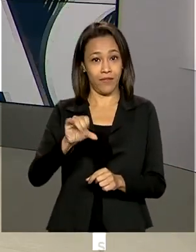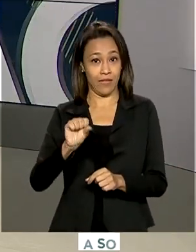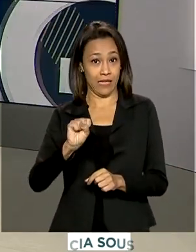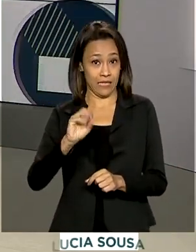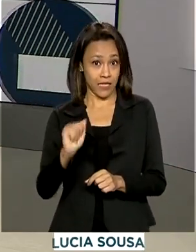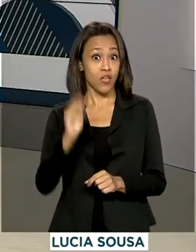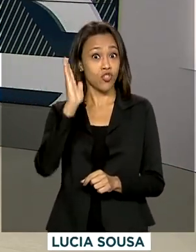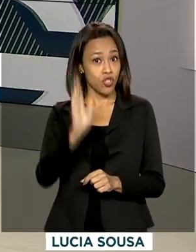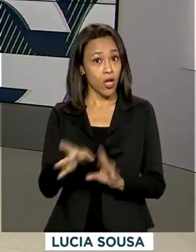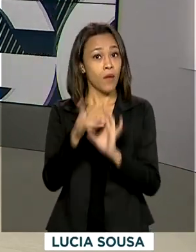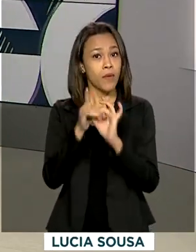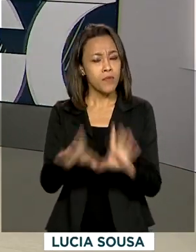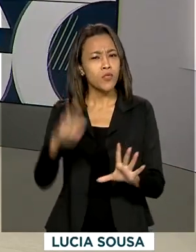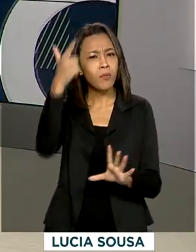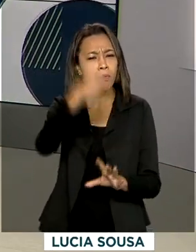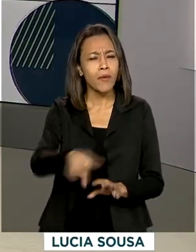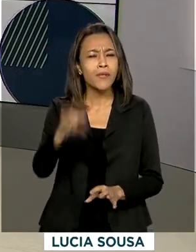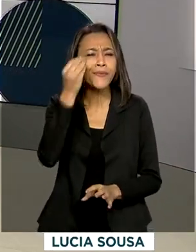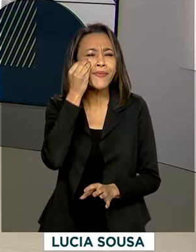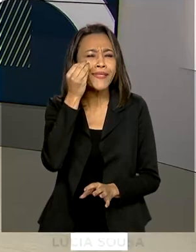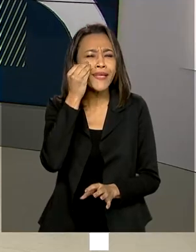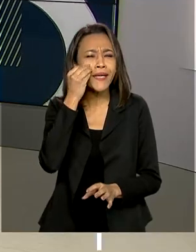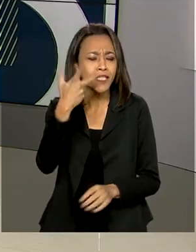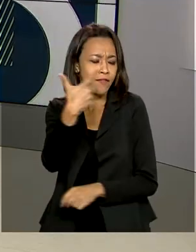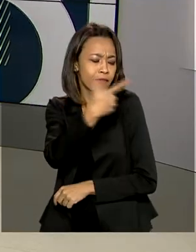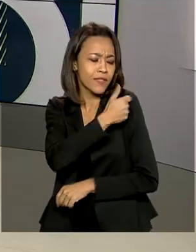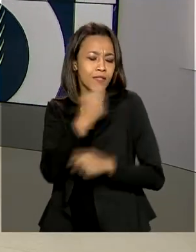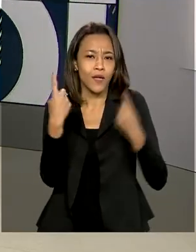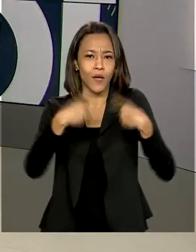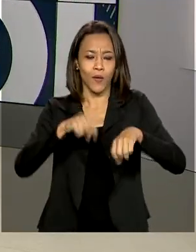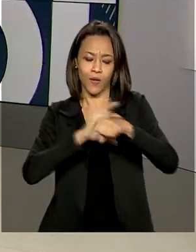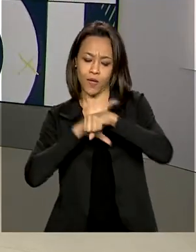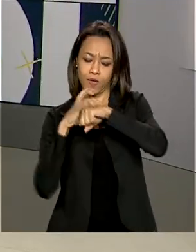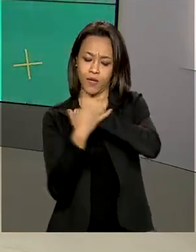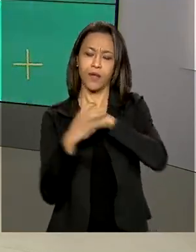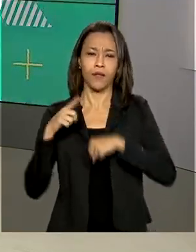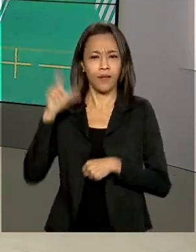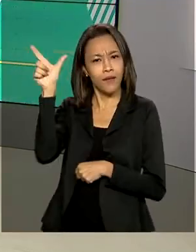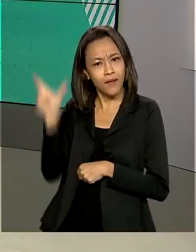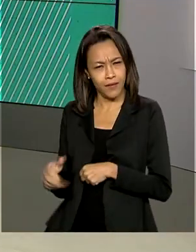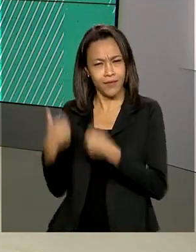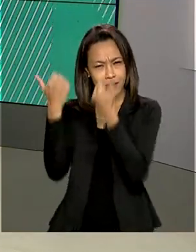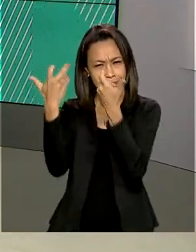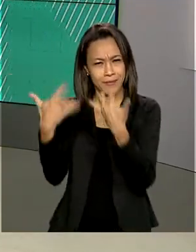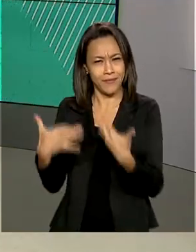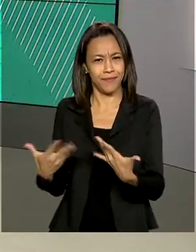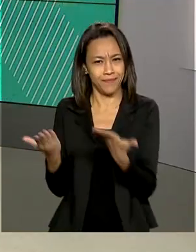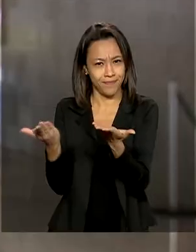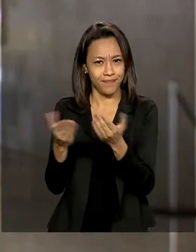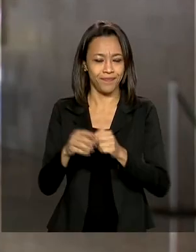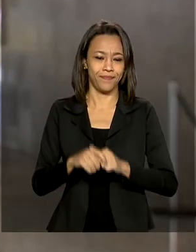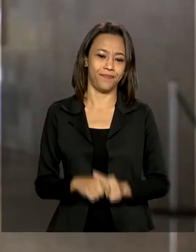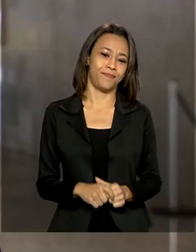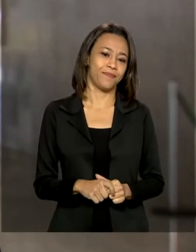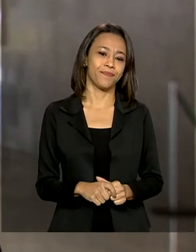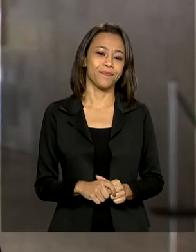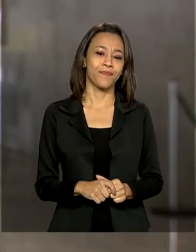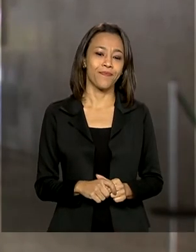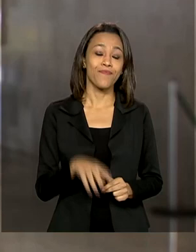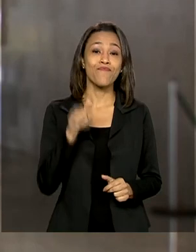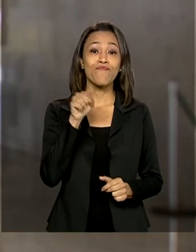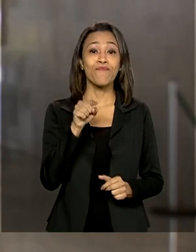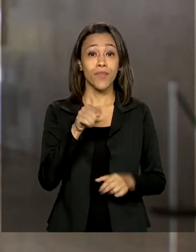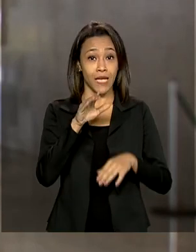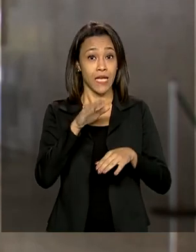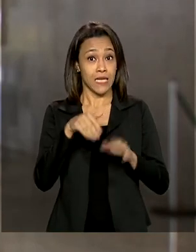mais um teste de vacina contra a Covid-19. Glauco de Queiroz tem as informações para a gente. De acordo com